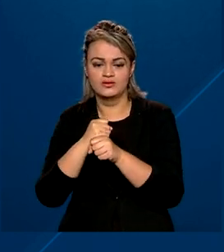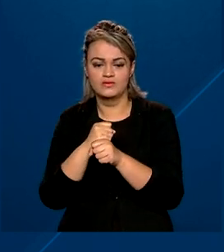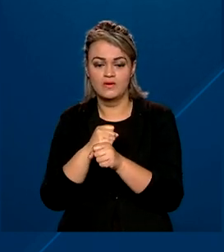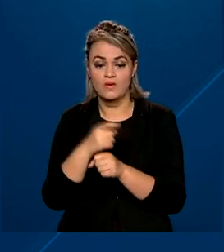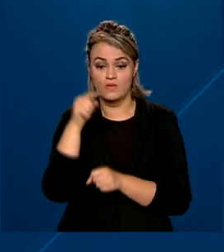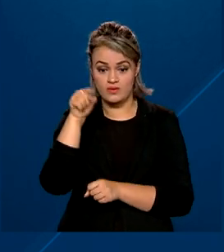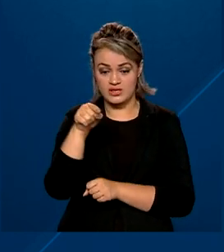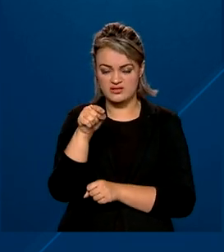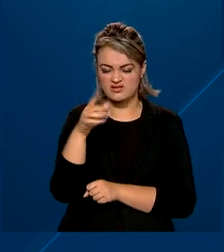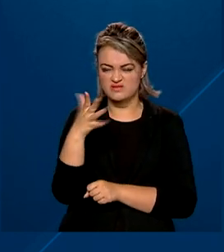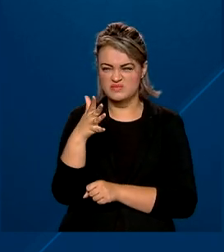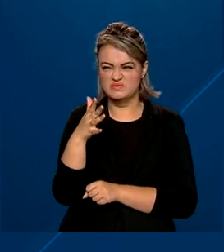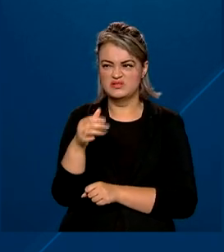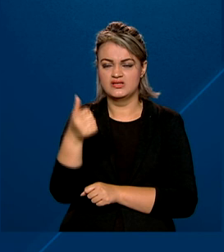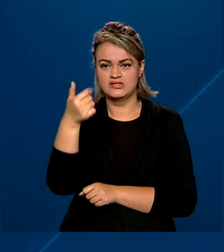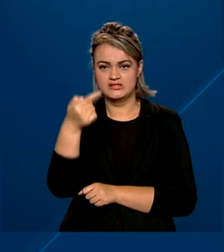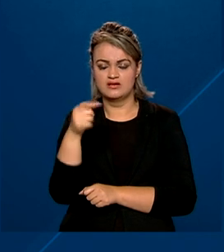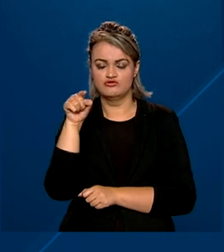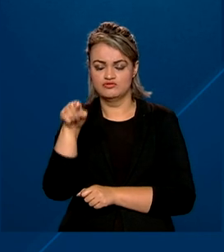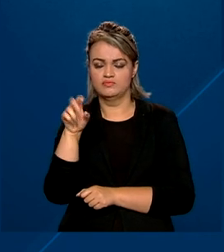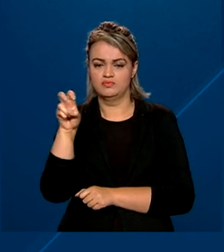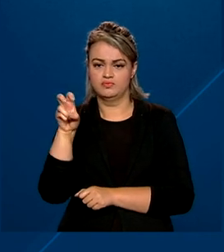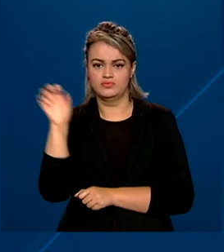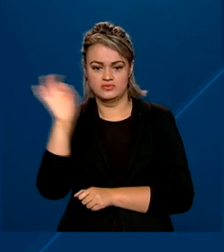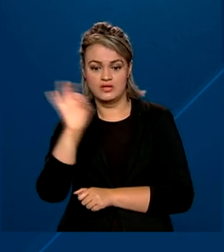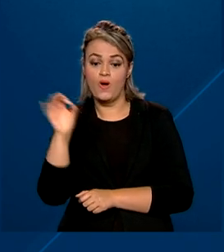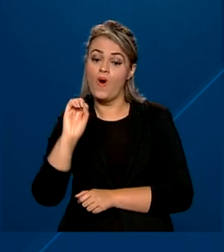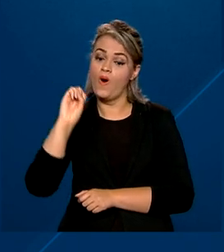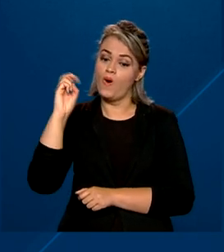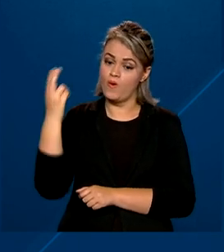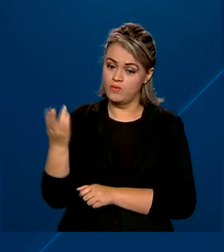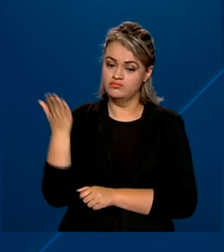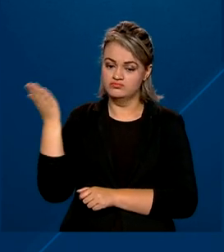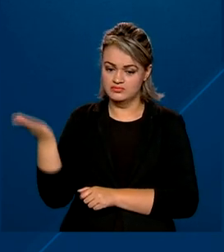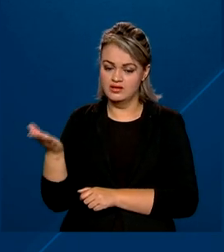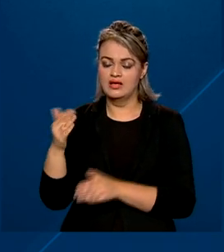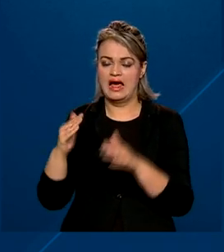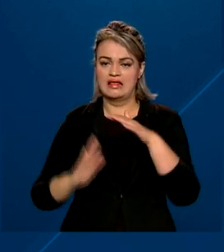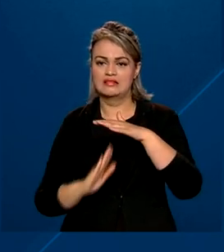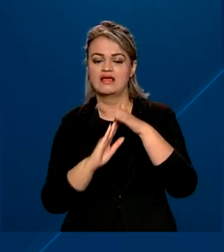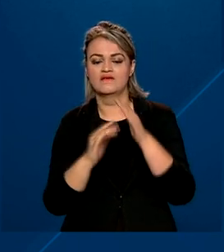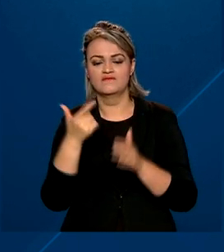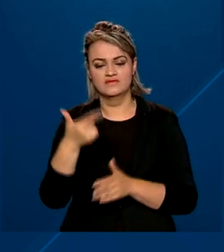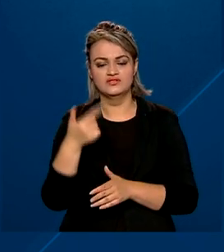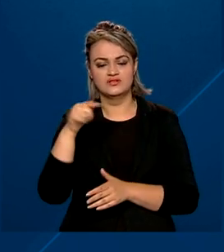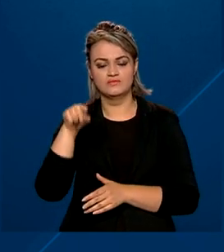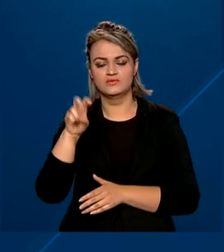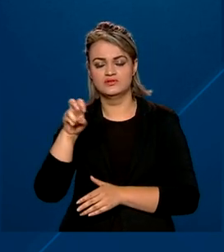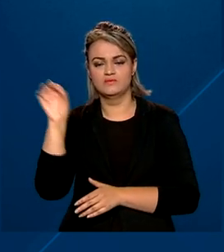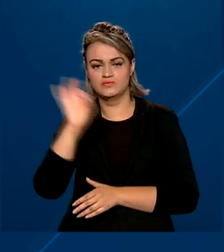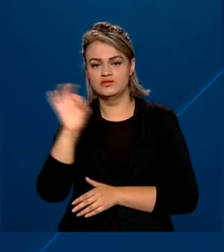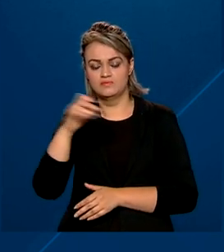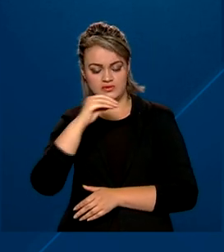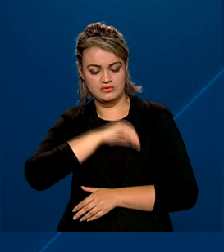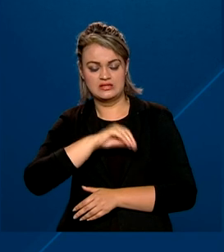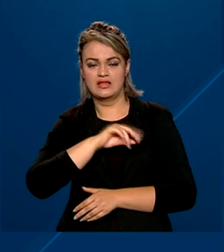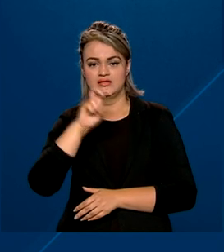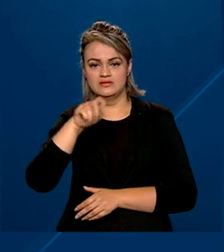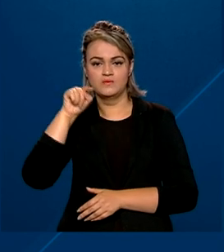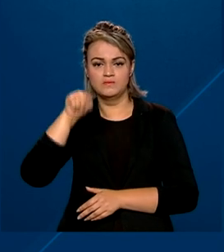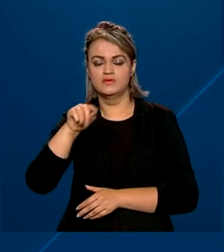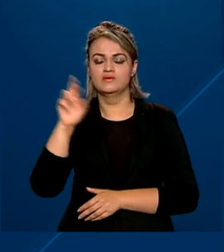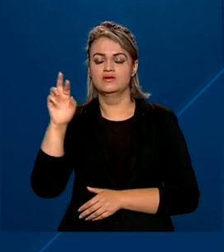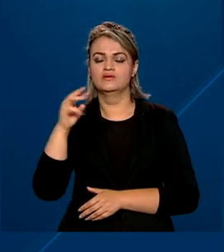alíquota mínima de 7,5%, podendo chegar a 27,5% para quem ganha mais de R 5